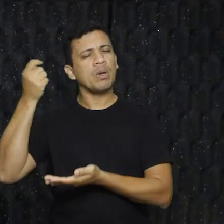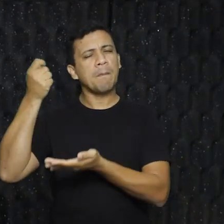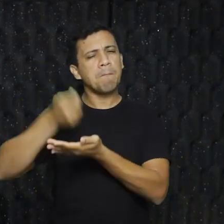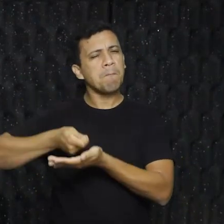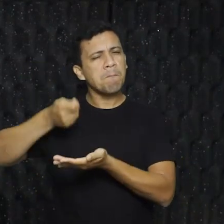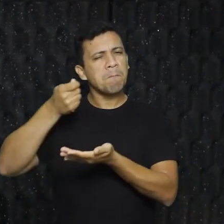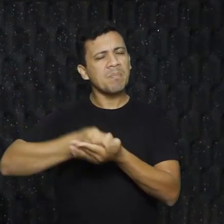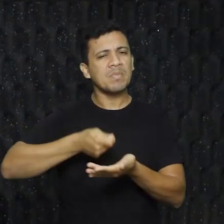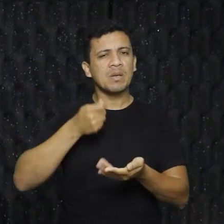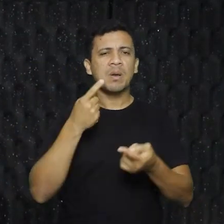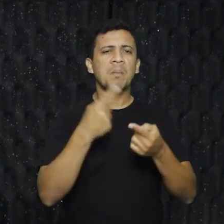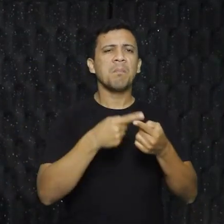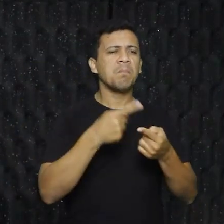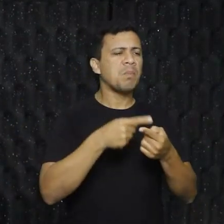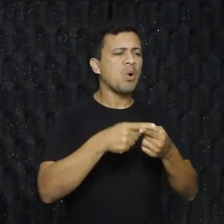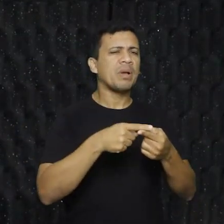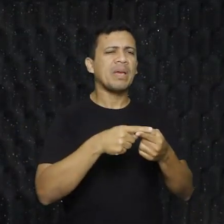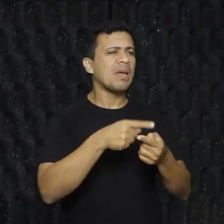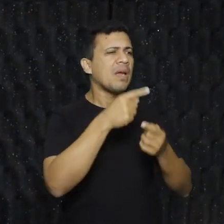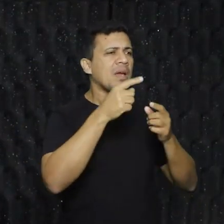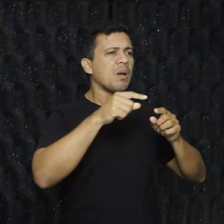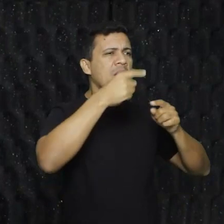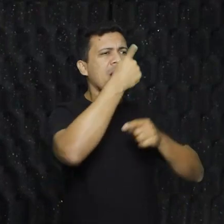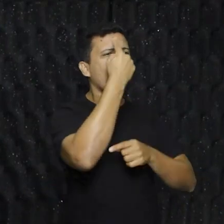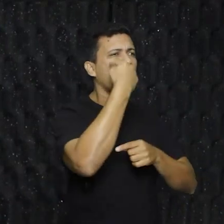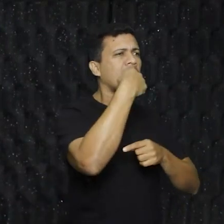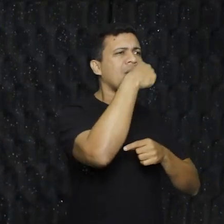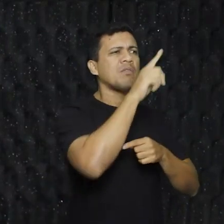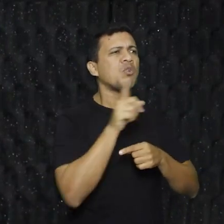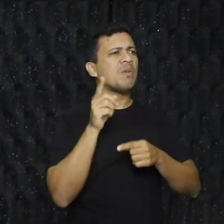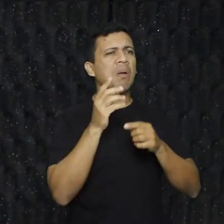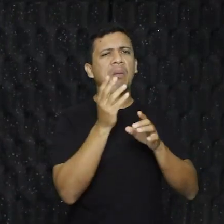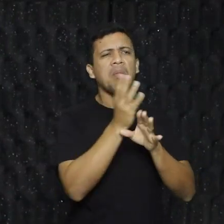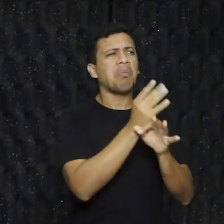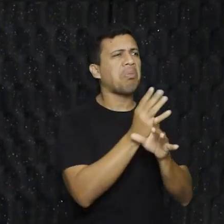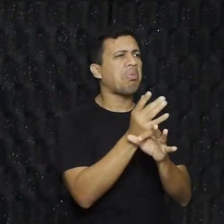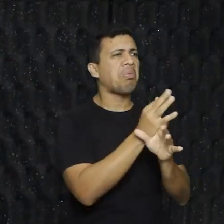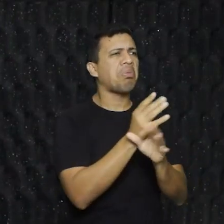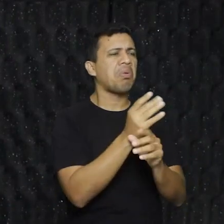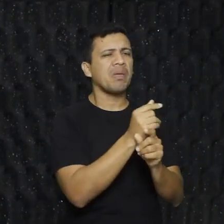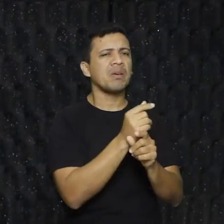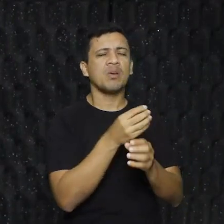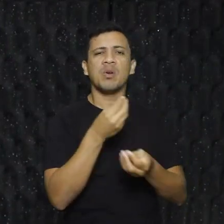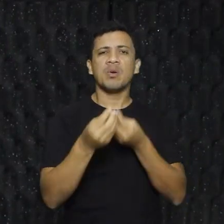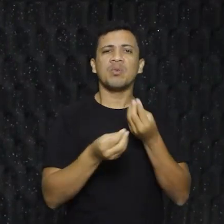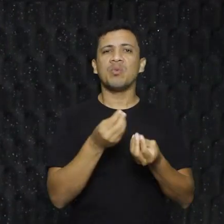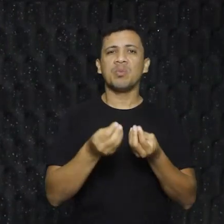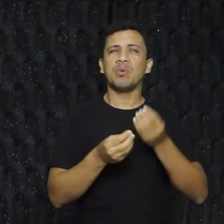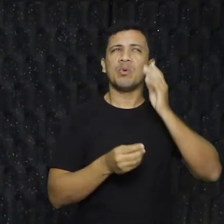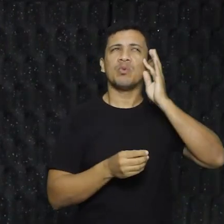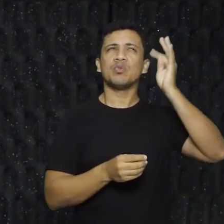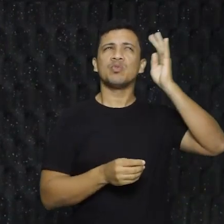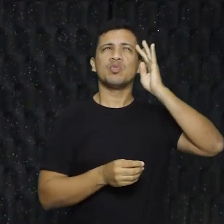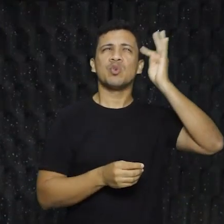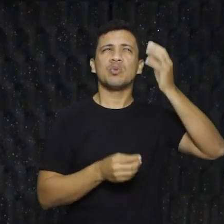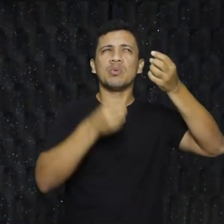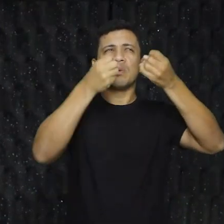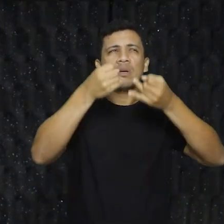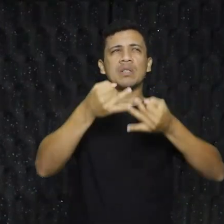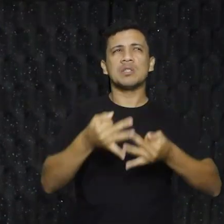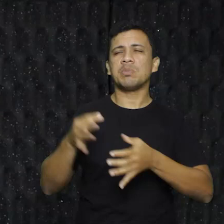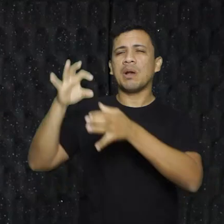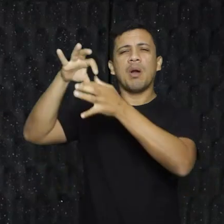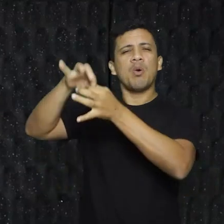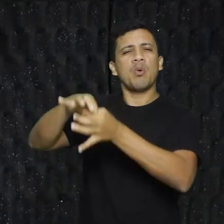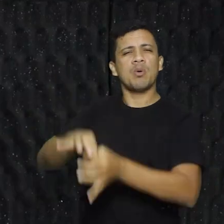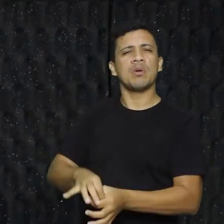relógios dali derretem tanto? Por que você tem a tendência a explicar, a os sonhos de uma maneira coerente para que as pessoas possam entender? Ele simplesmente